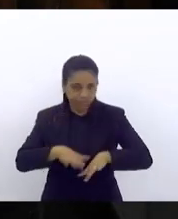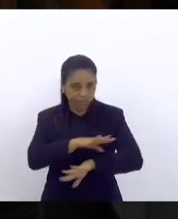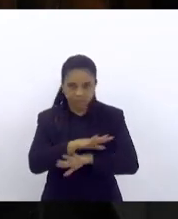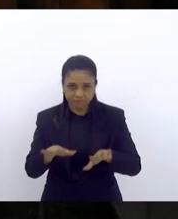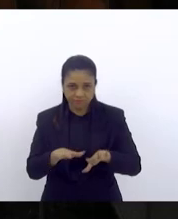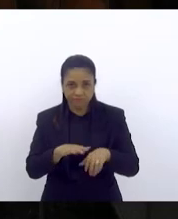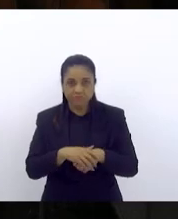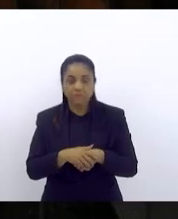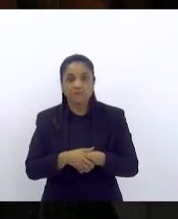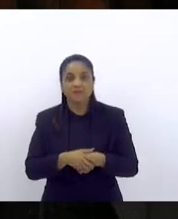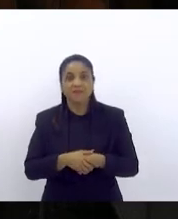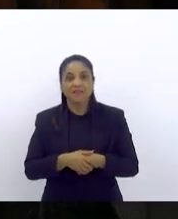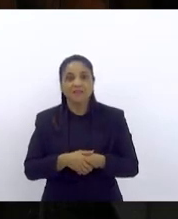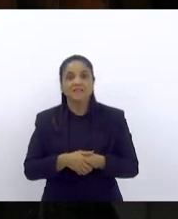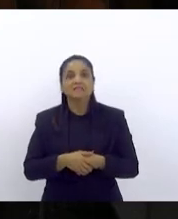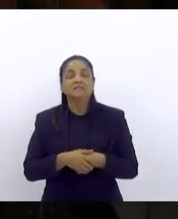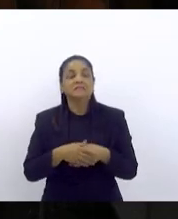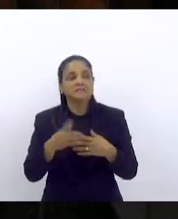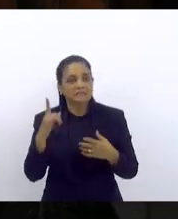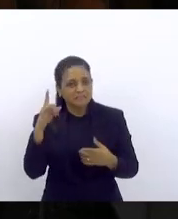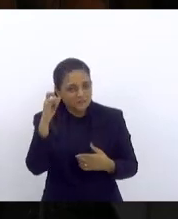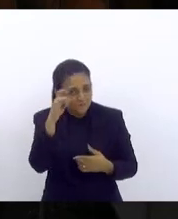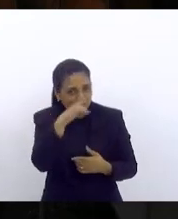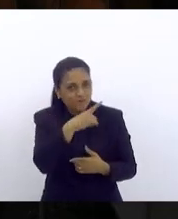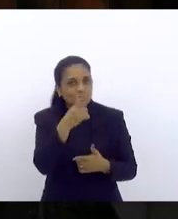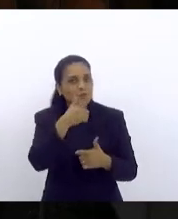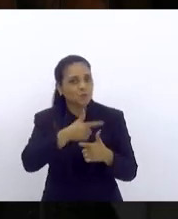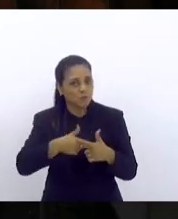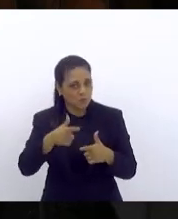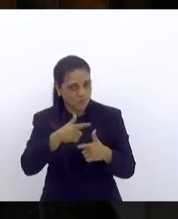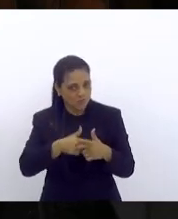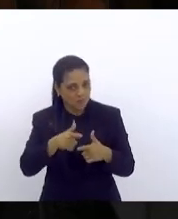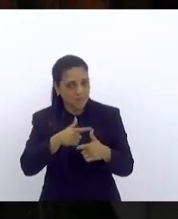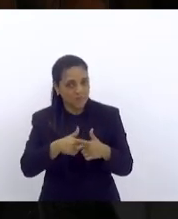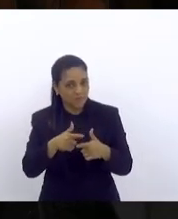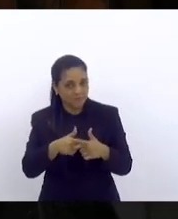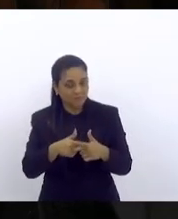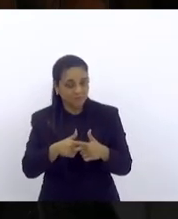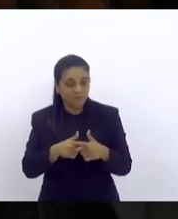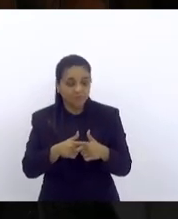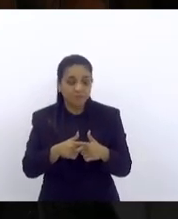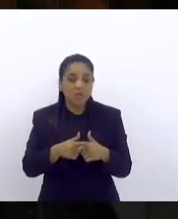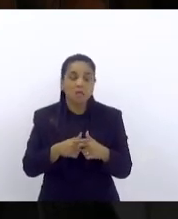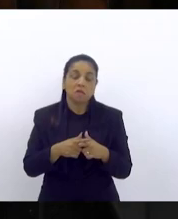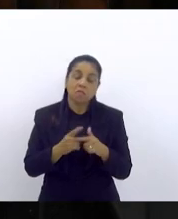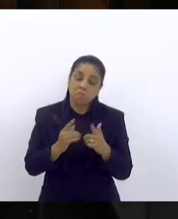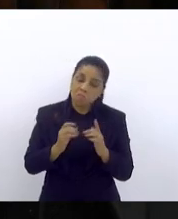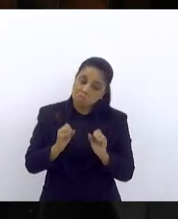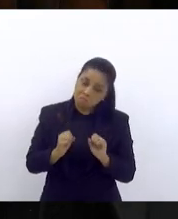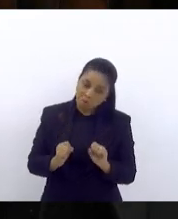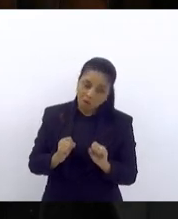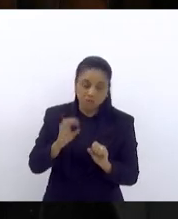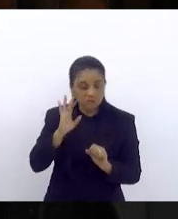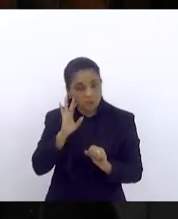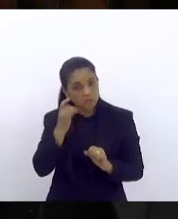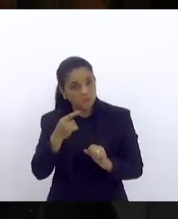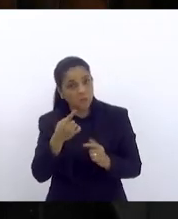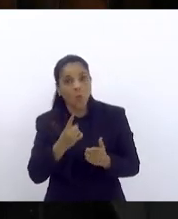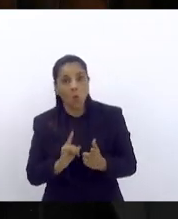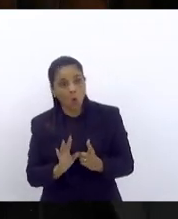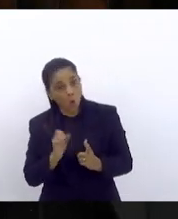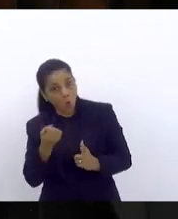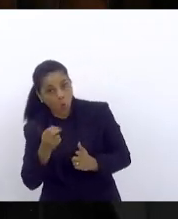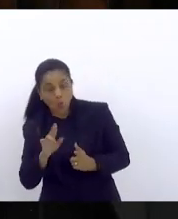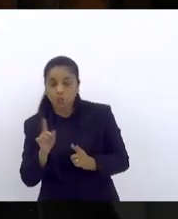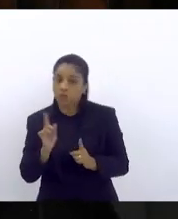que abacaxi pode ser uma saída mas é um abacaxi porque para ter nova